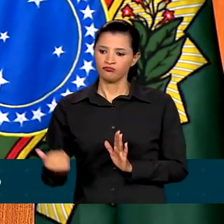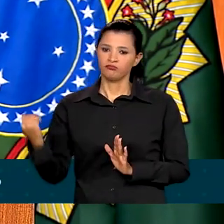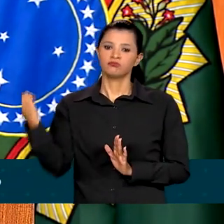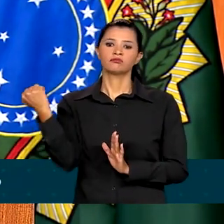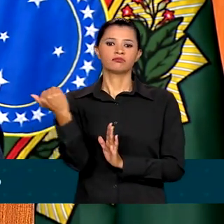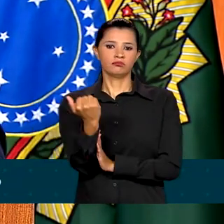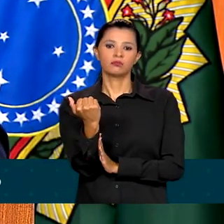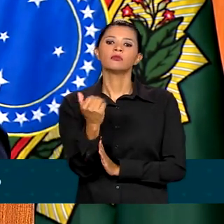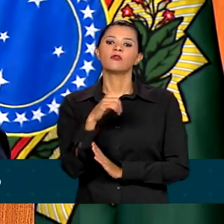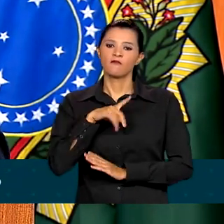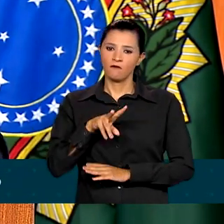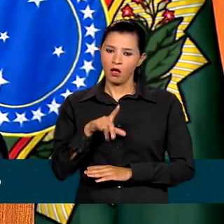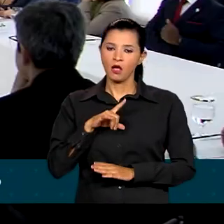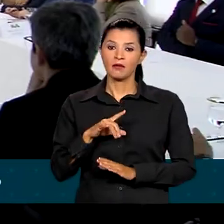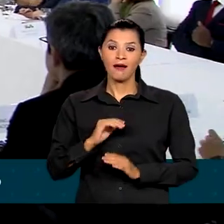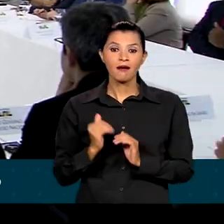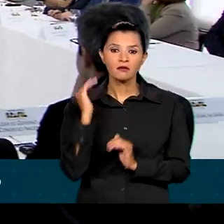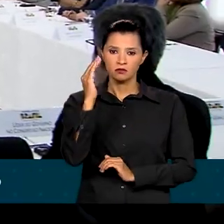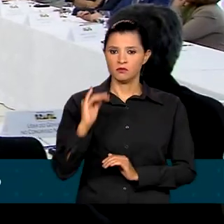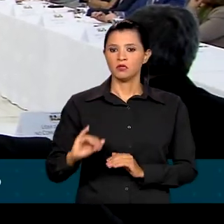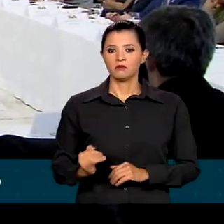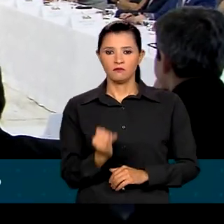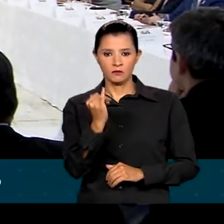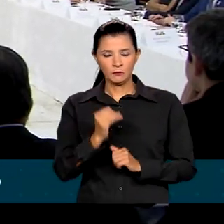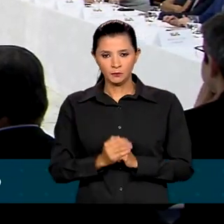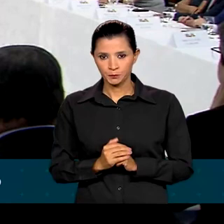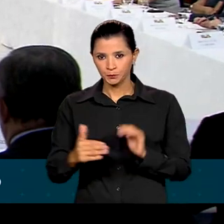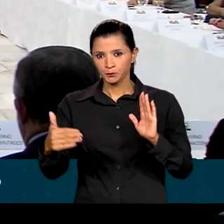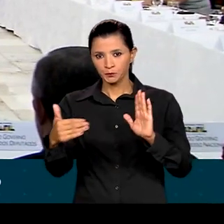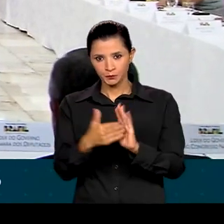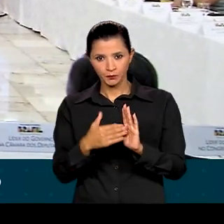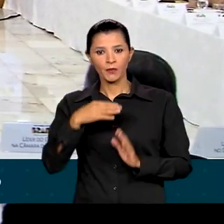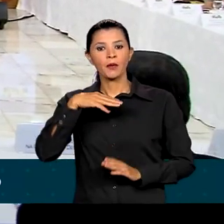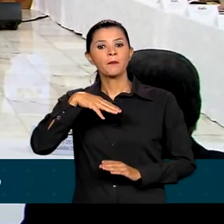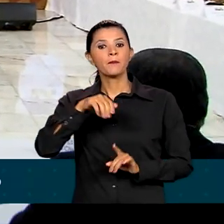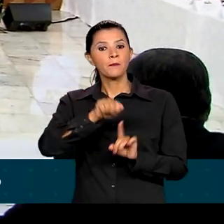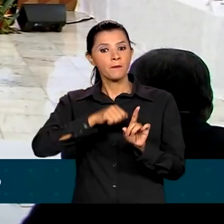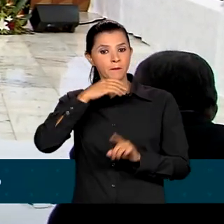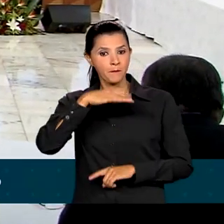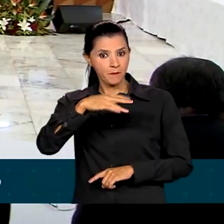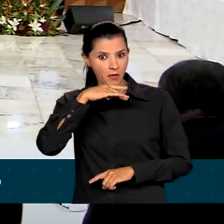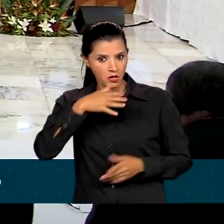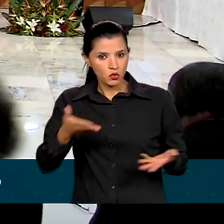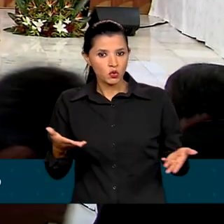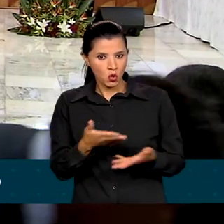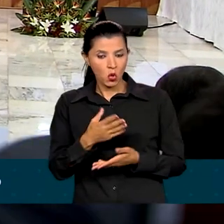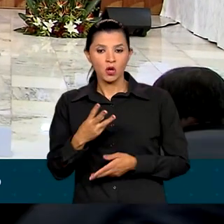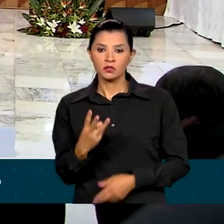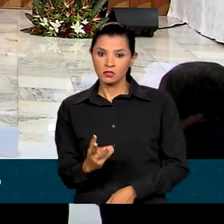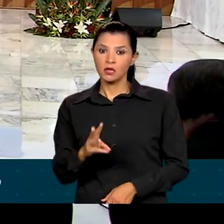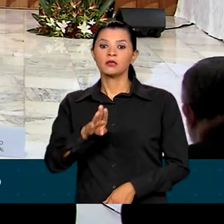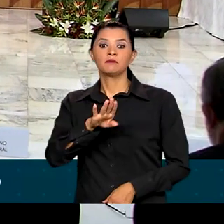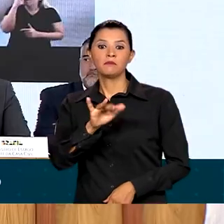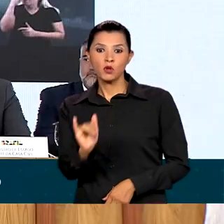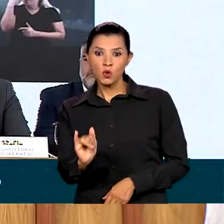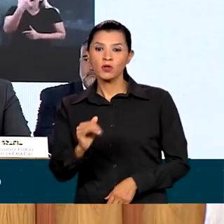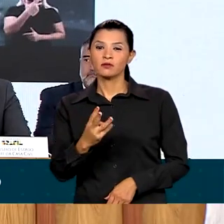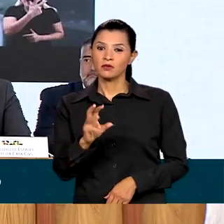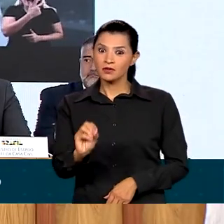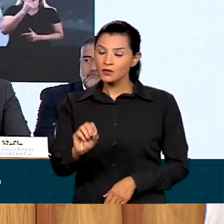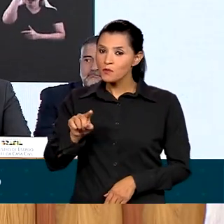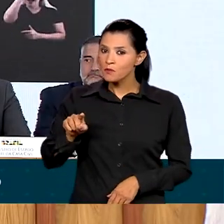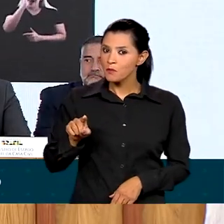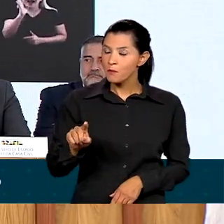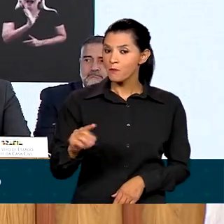acima da inflação. Até março deste ano, 3 bilhões e 300 milhões de reais já